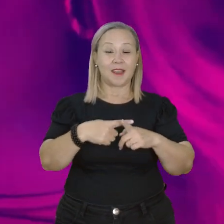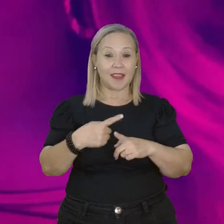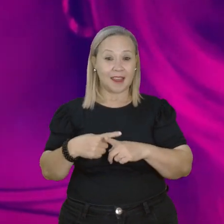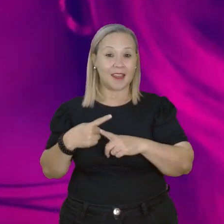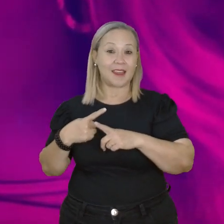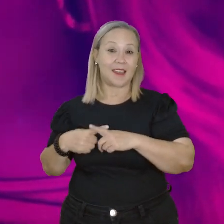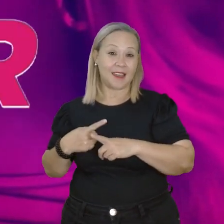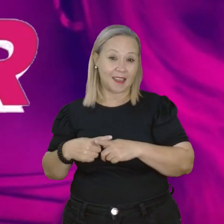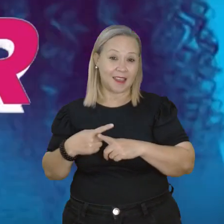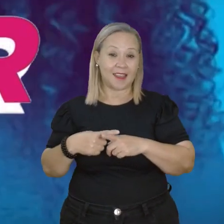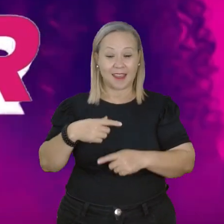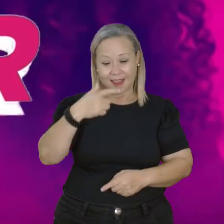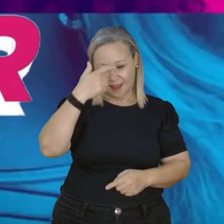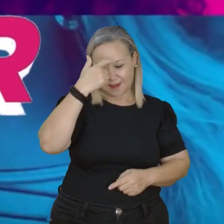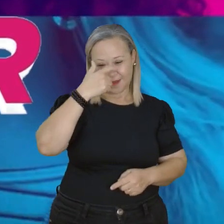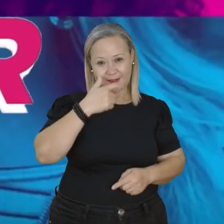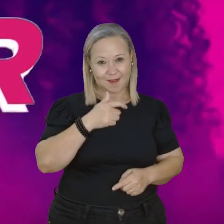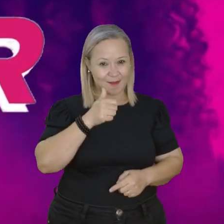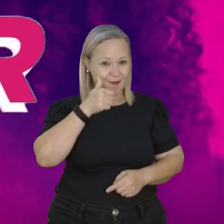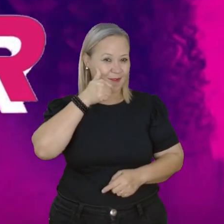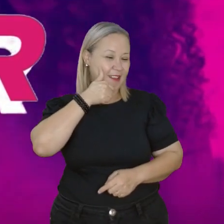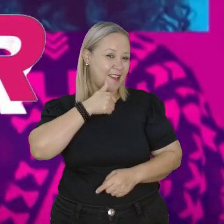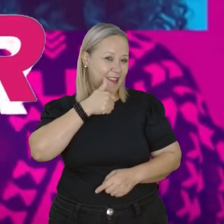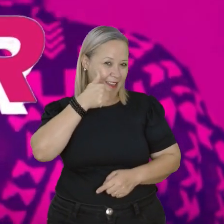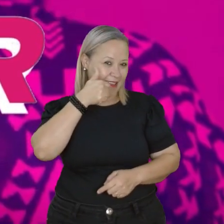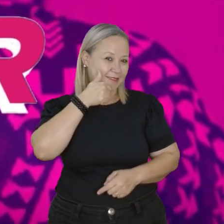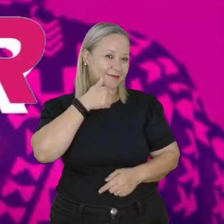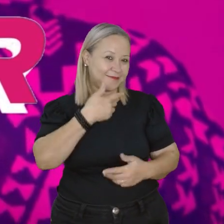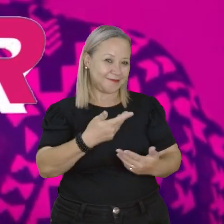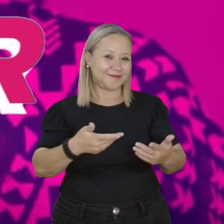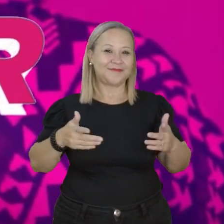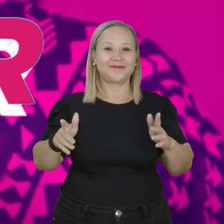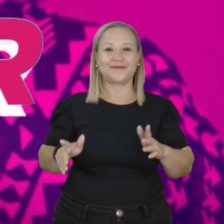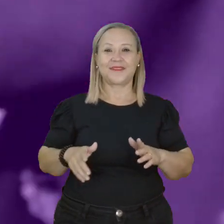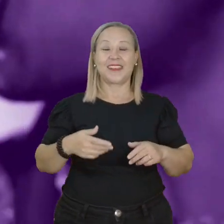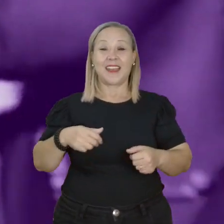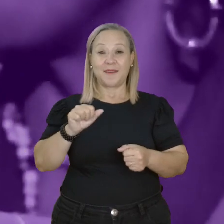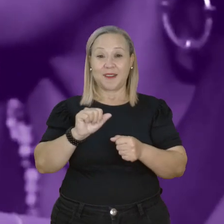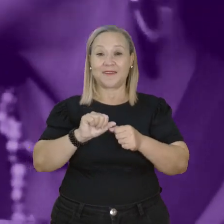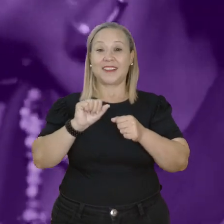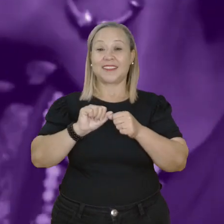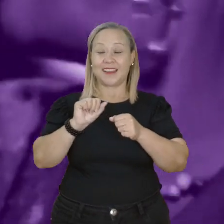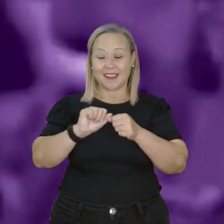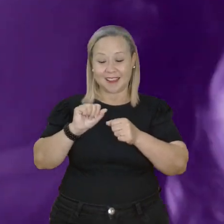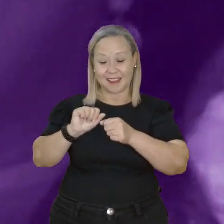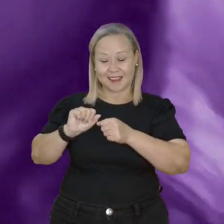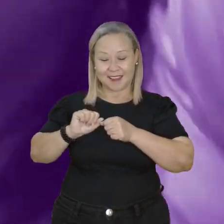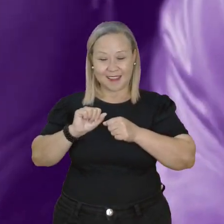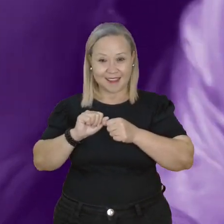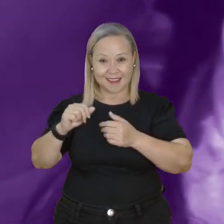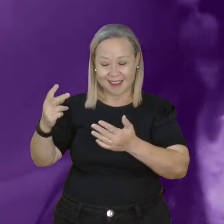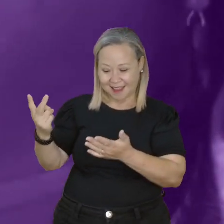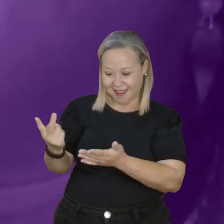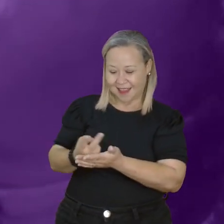Porque eu sou mulher Pra fazer